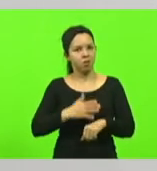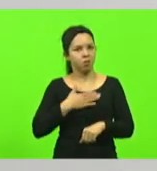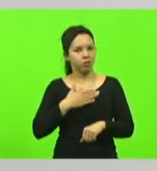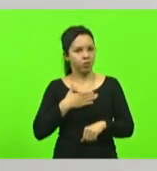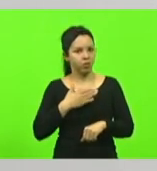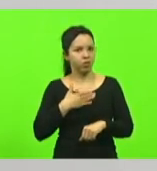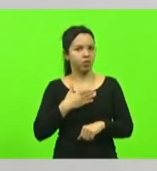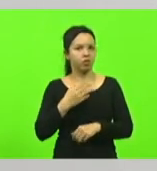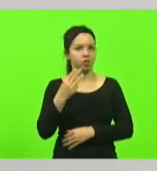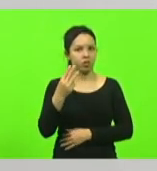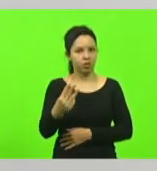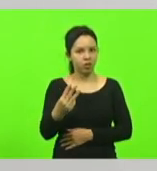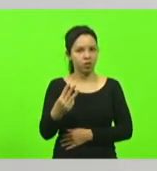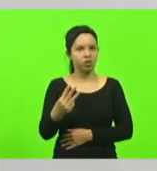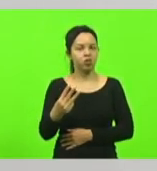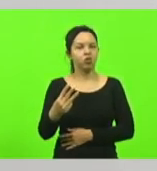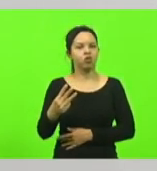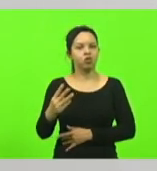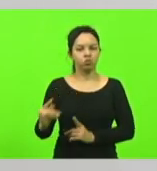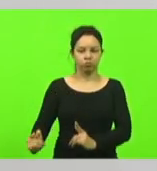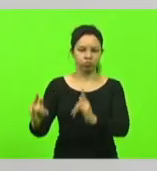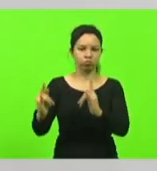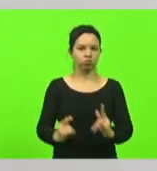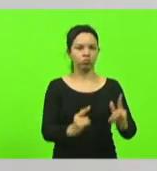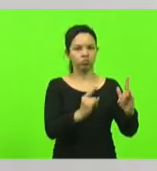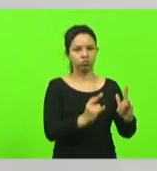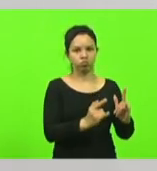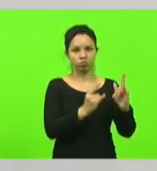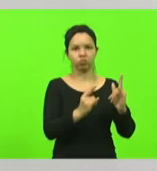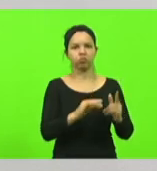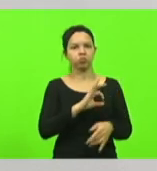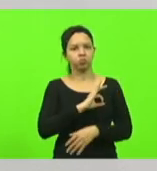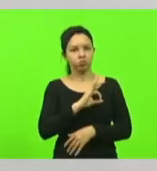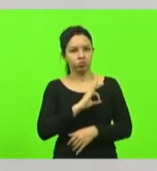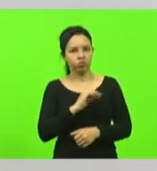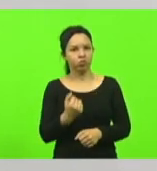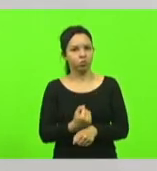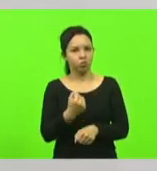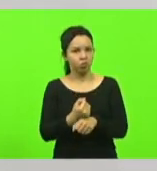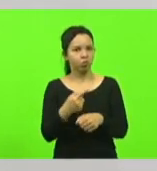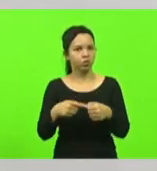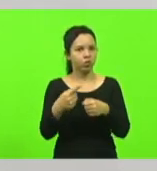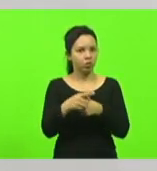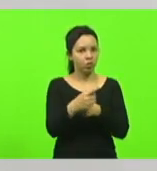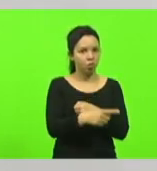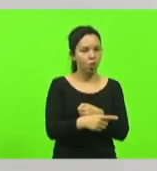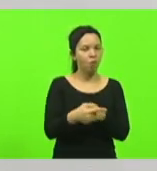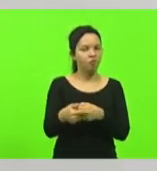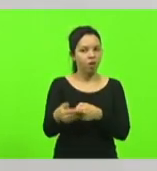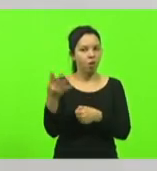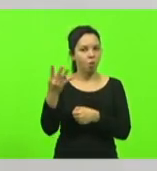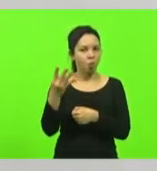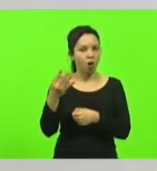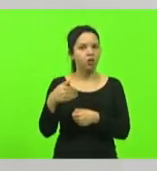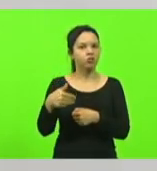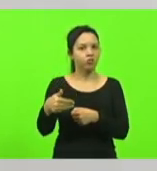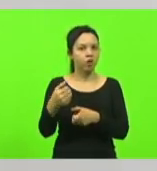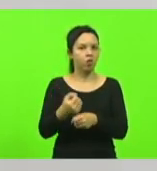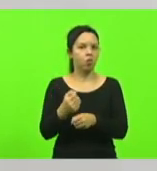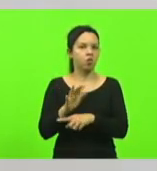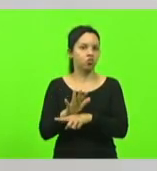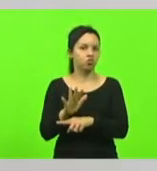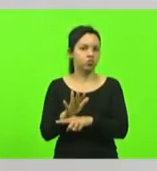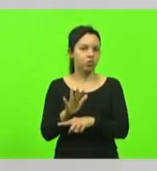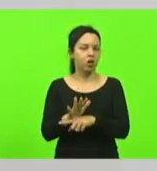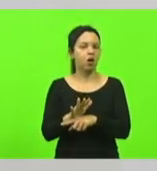quartéis que estão sendo construídos em algumas cidades do interior. Um quarto, nós estamos estudando a possibilidade de ajudar, troca de